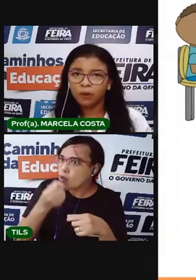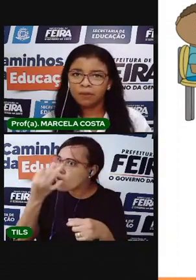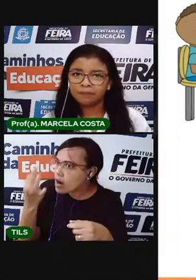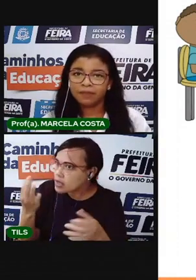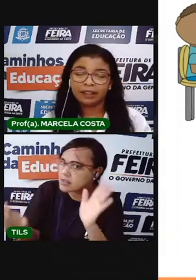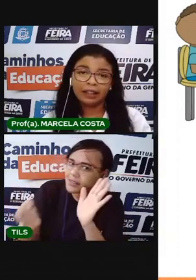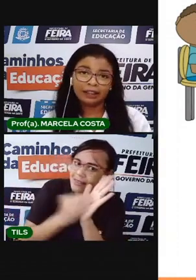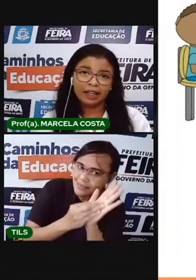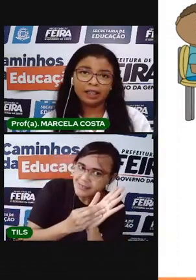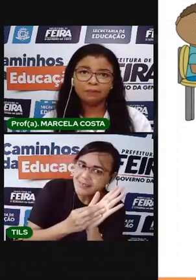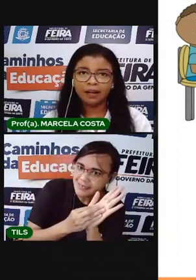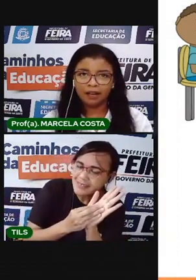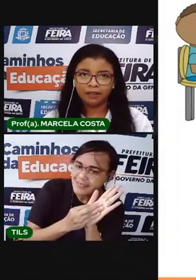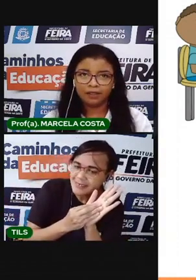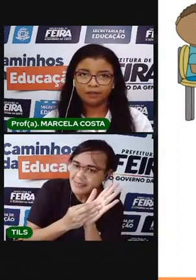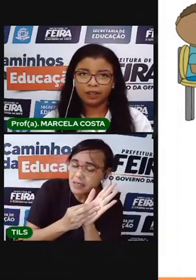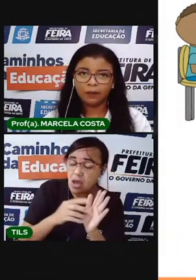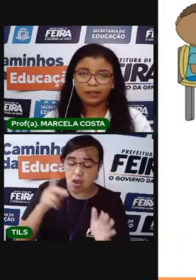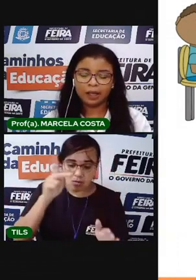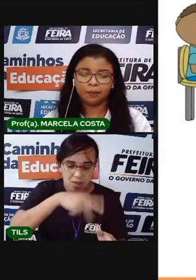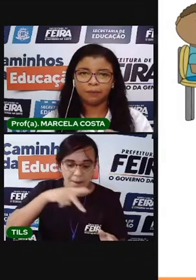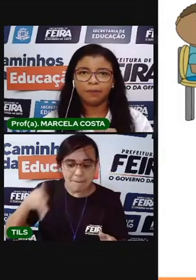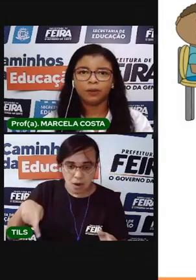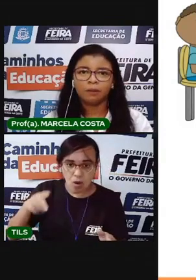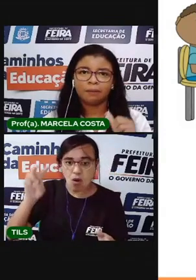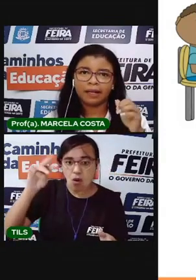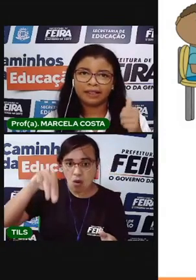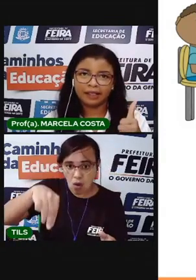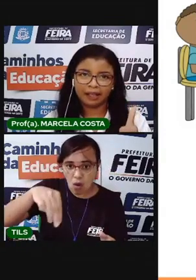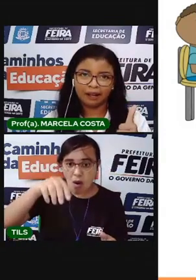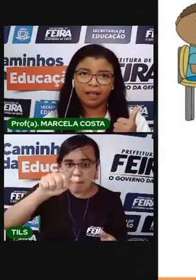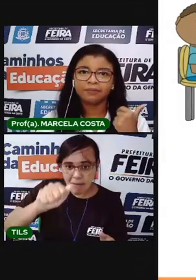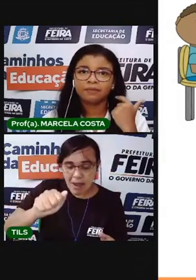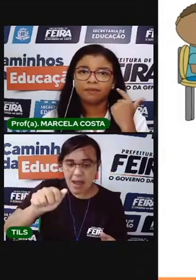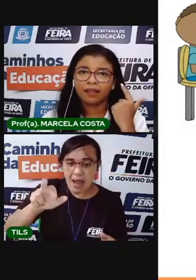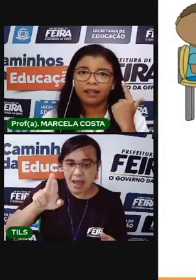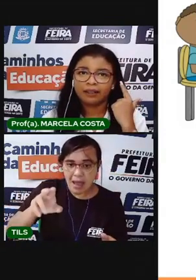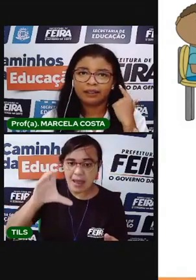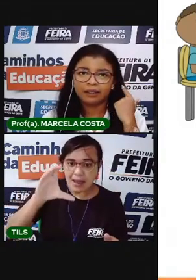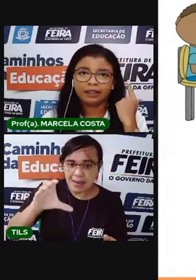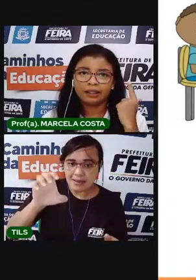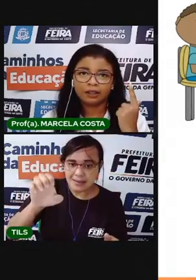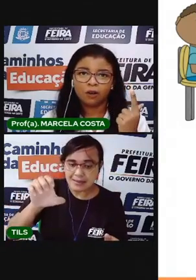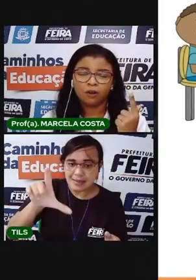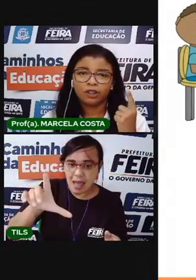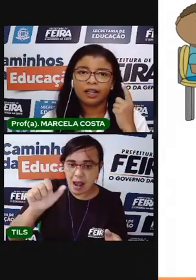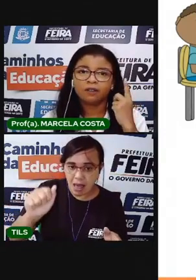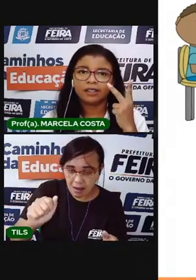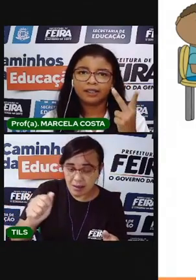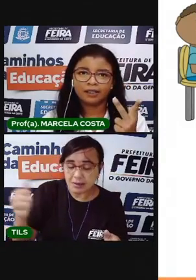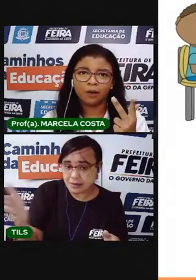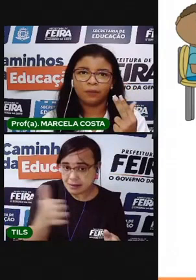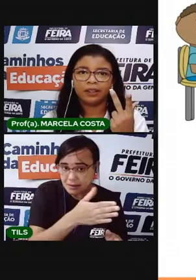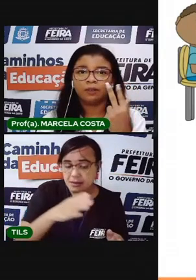Meu nome tem três palavras. Vou dar um exemplo. Meu nome é Marcela Costa